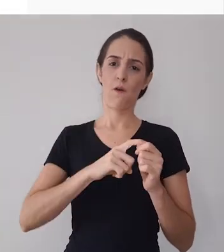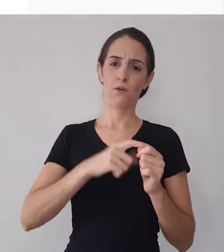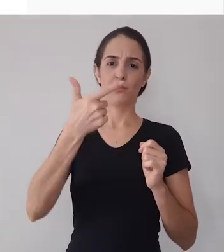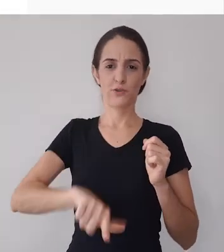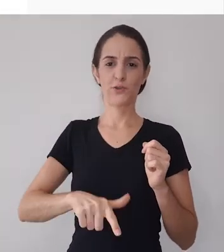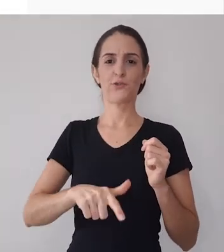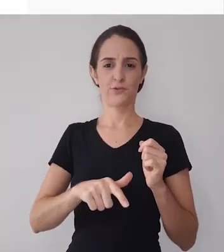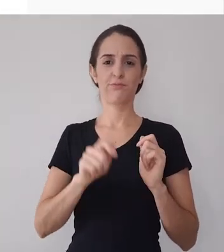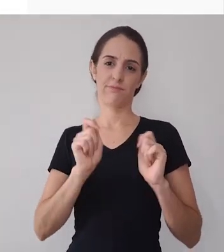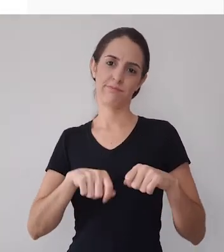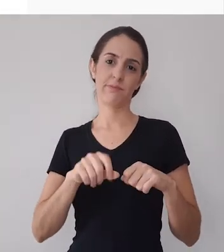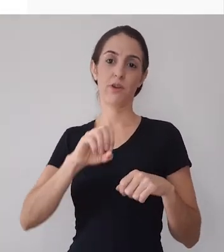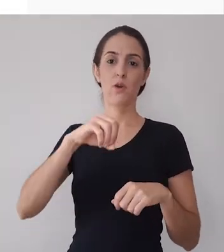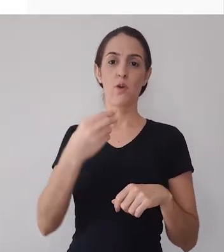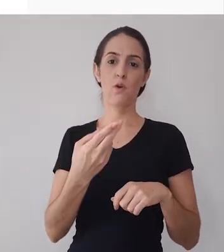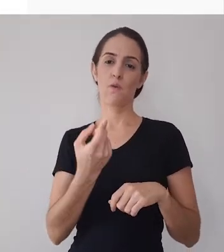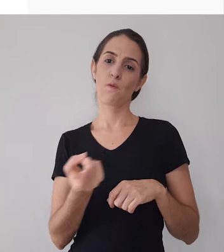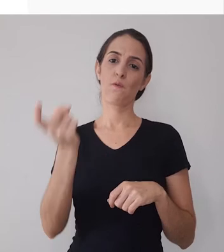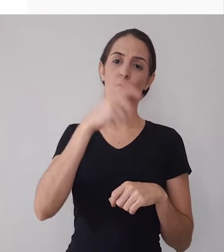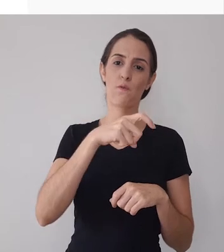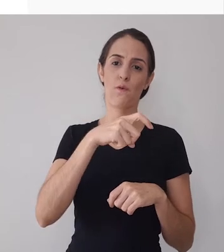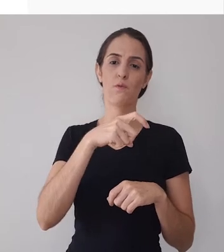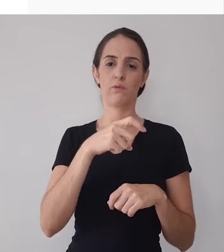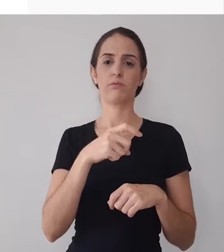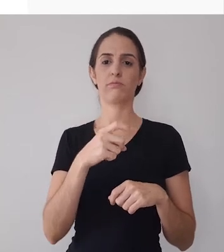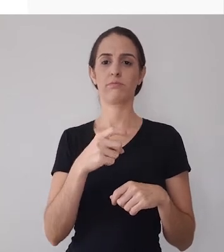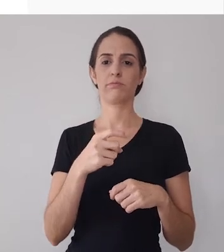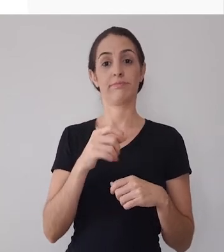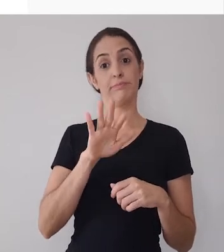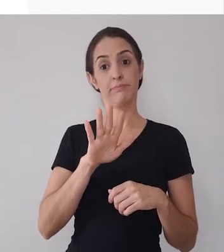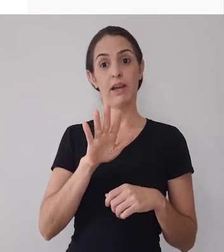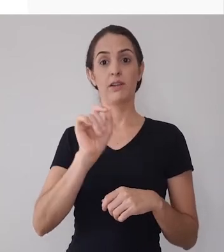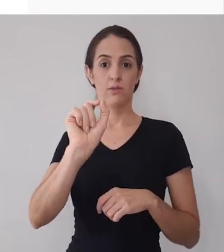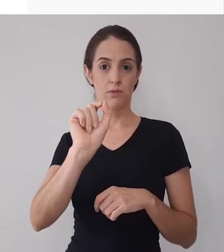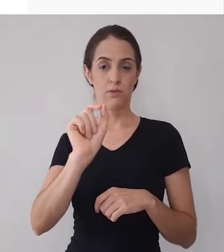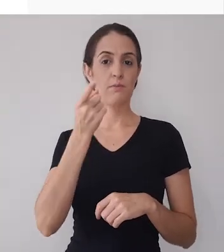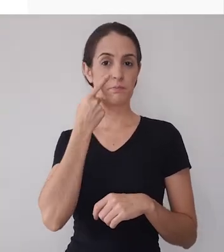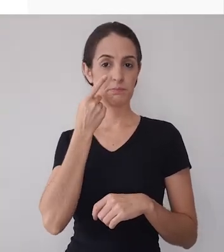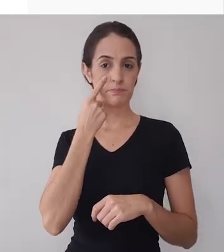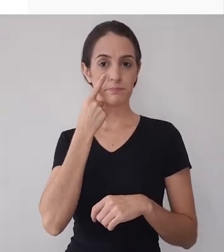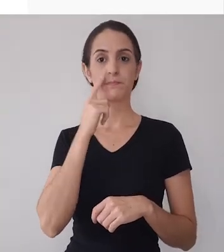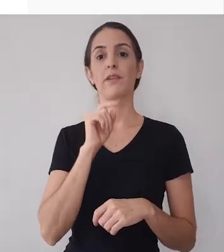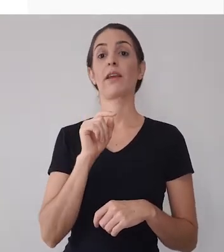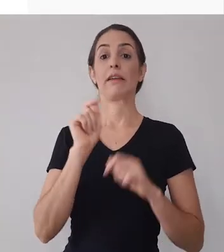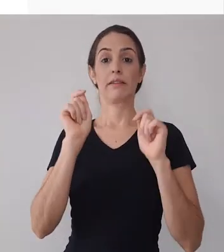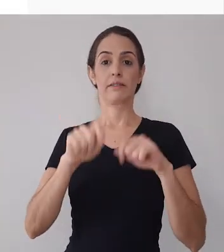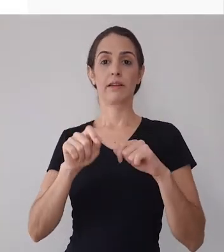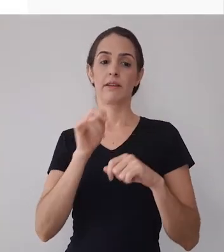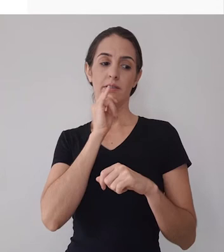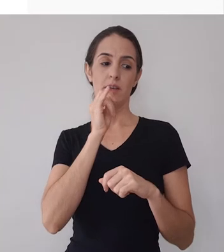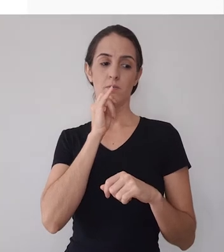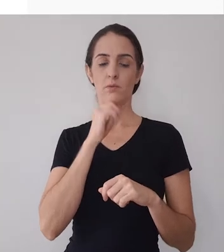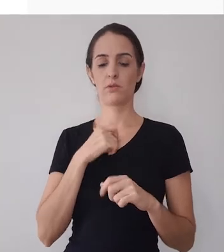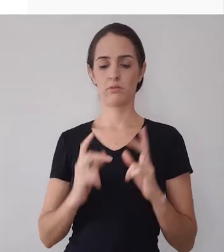pode retirar desfazer essa divisão ou utilizar o botão de desfazer aqui tá certo mas olha o que dá para fazer